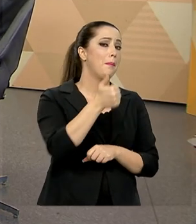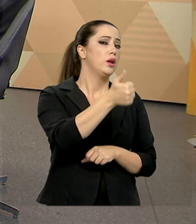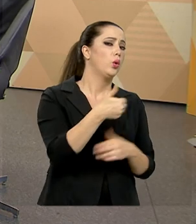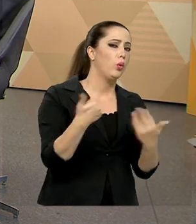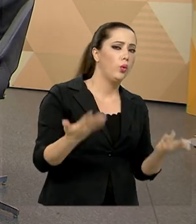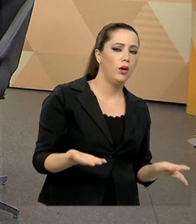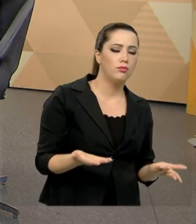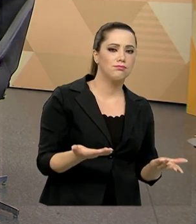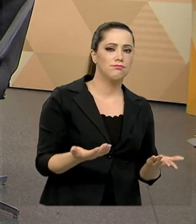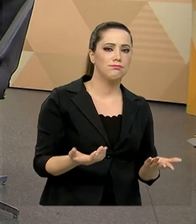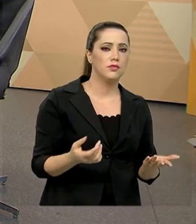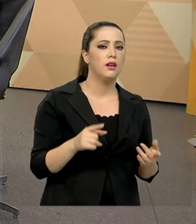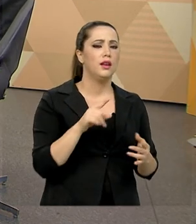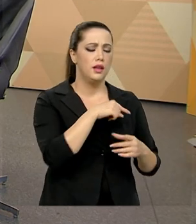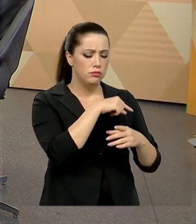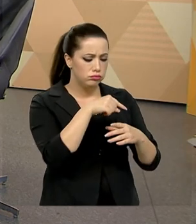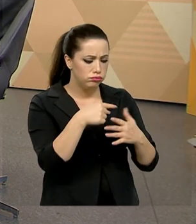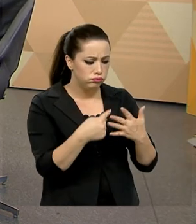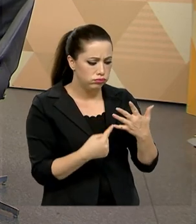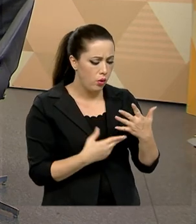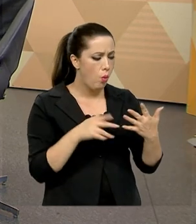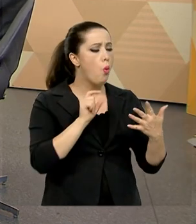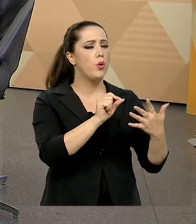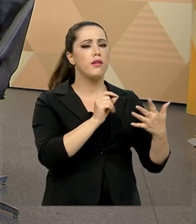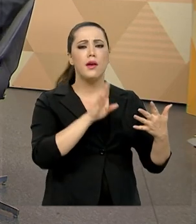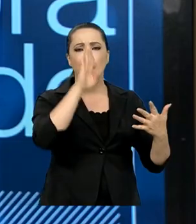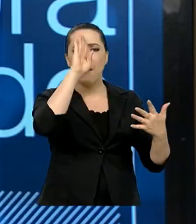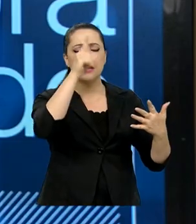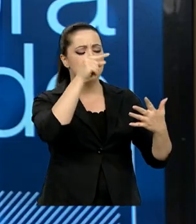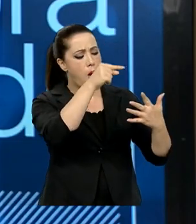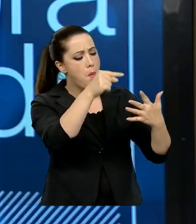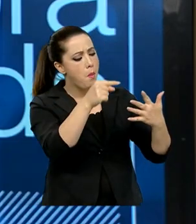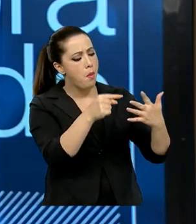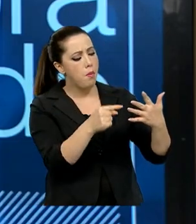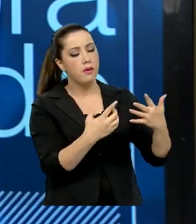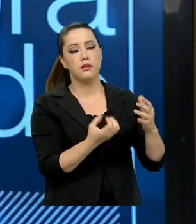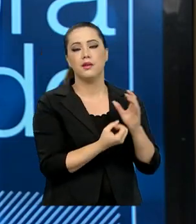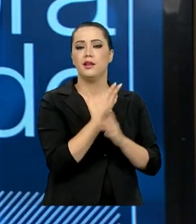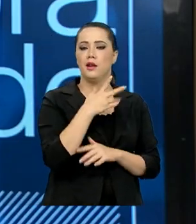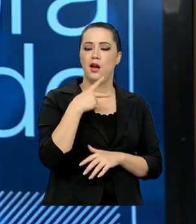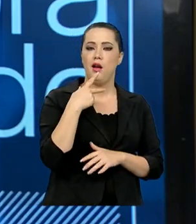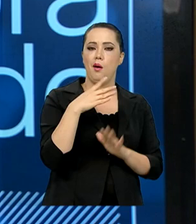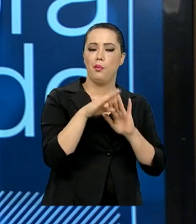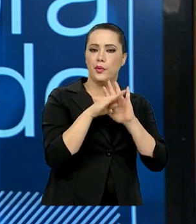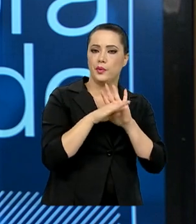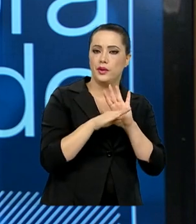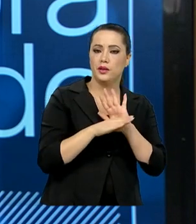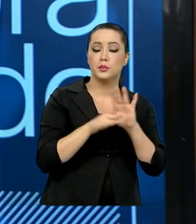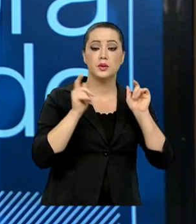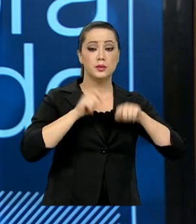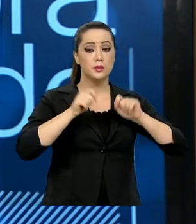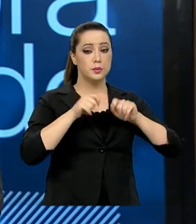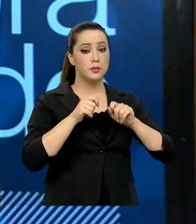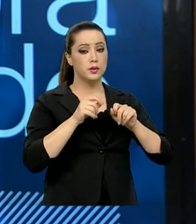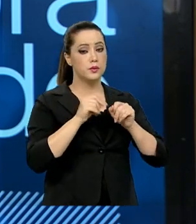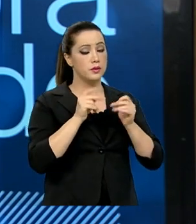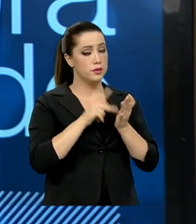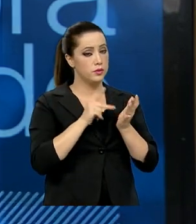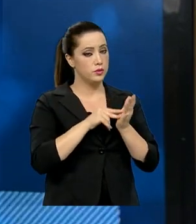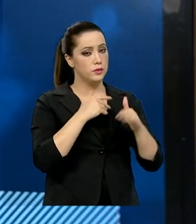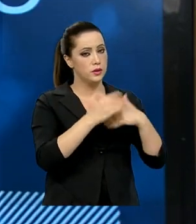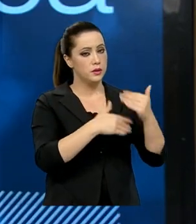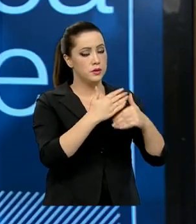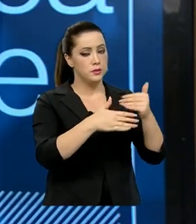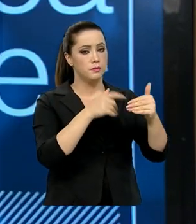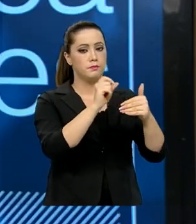prioritário? E aí, naquela direção, investir, criar programas que possam realmente alavancar